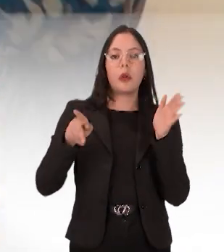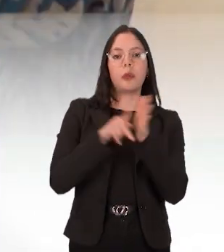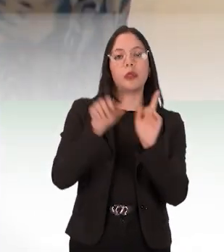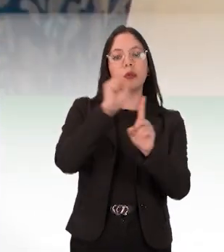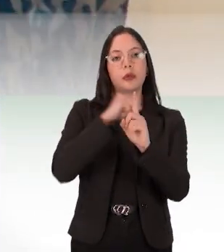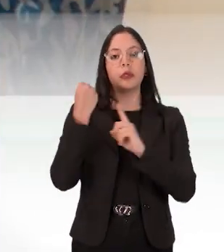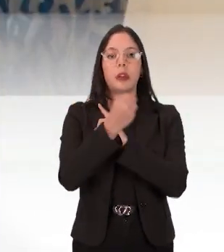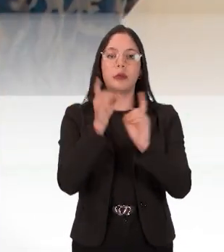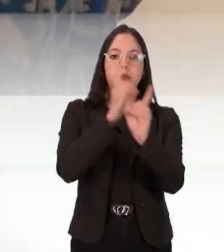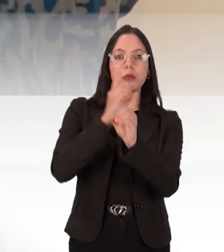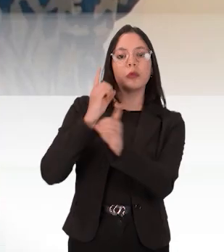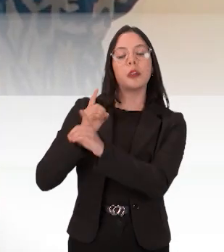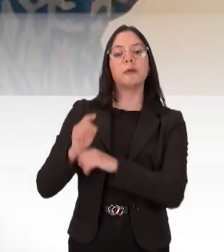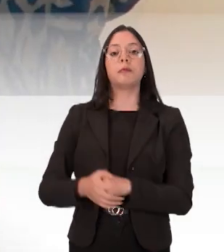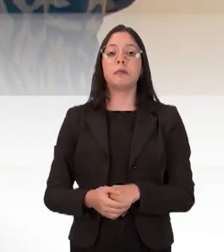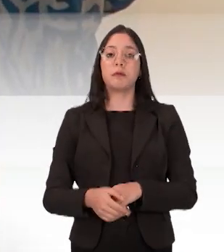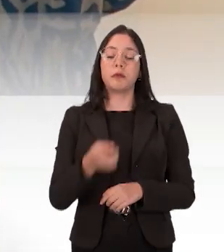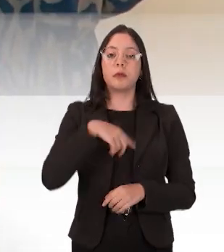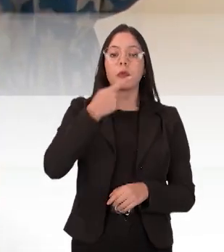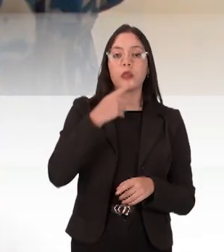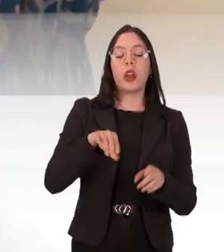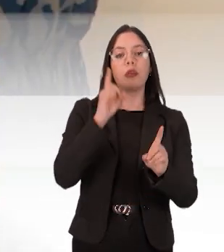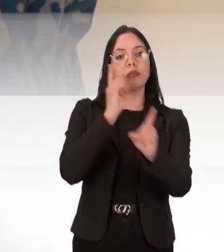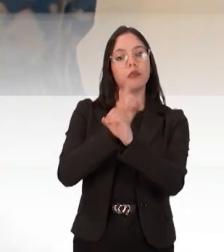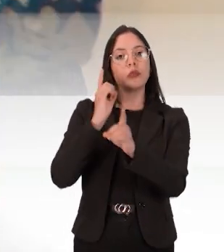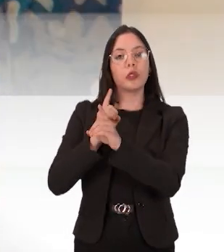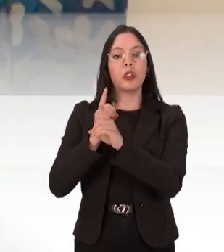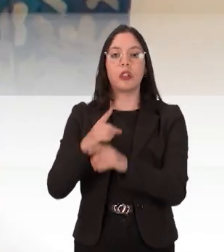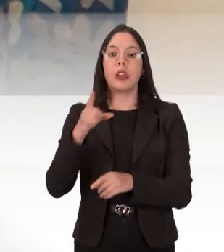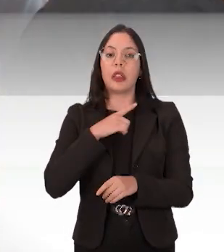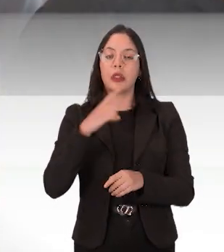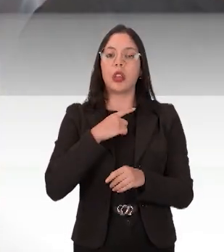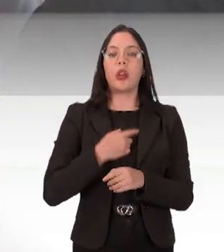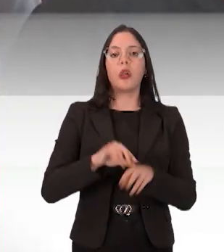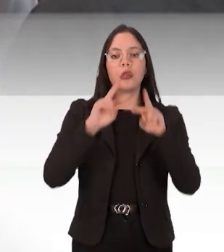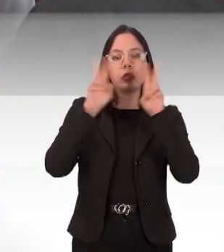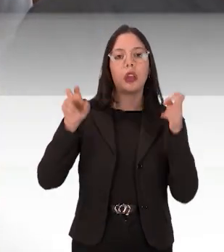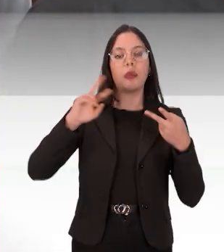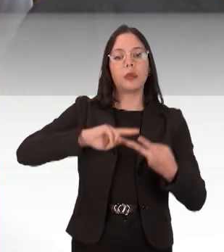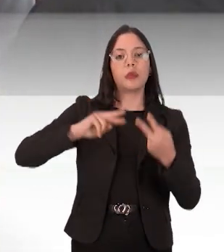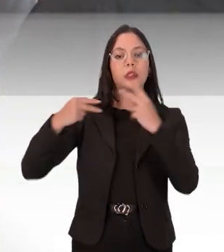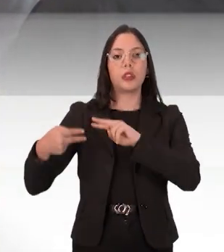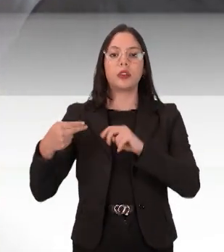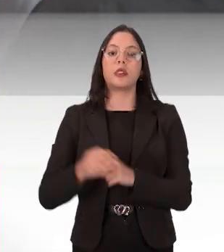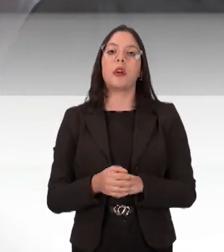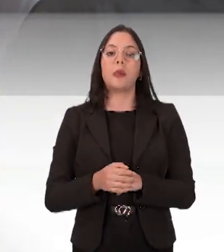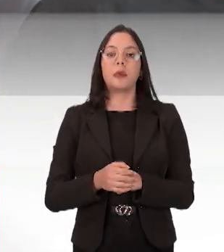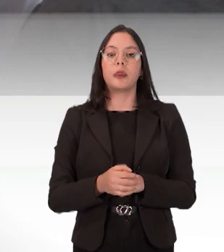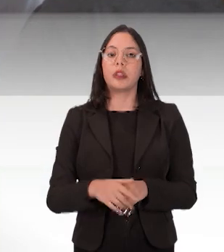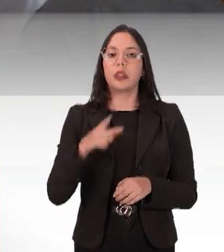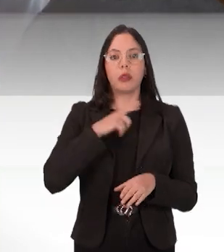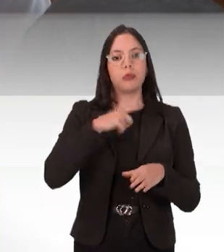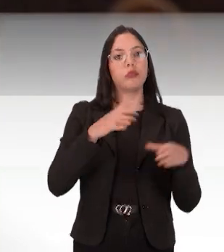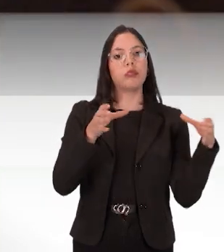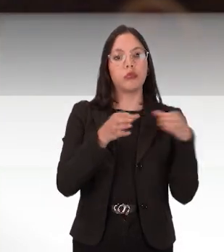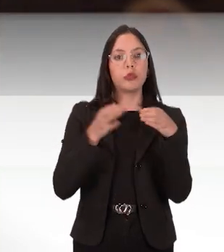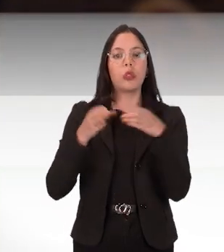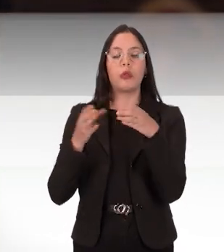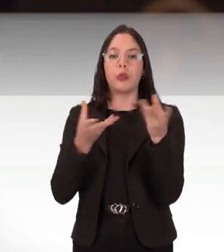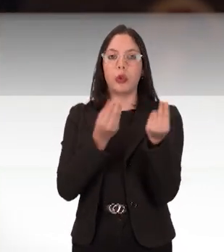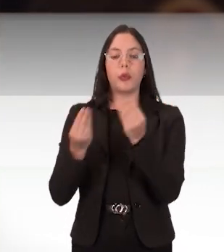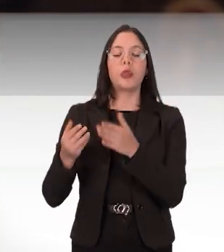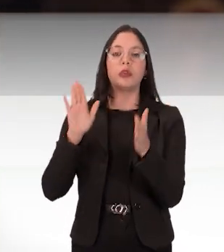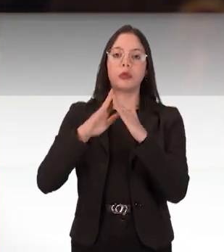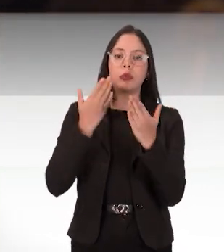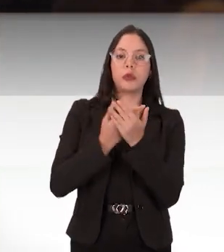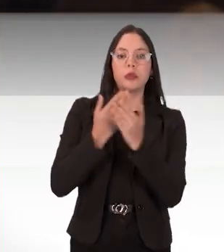Falando em encontros, a exposição Justiça de Transição não é transação, que foi porta de entrada no Memorial para tantos grupos e escolas,